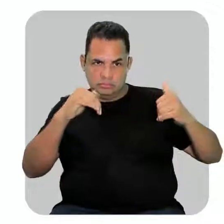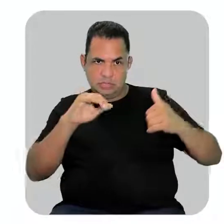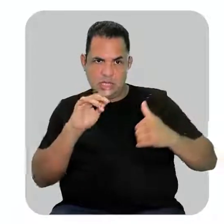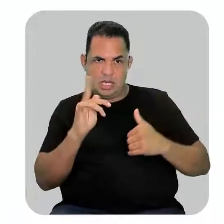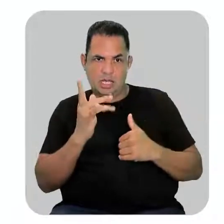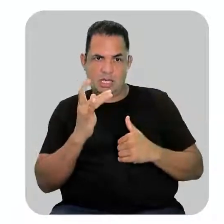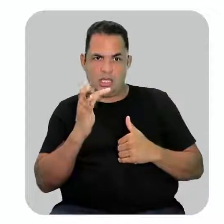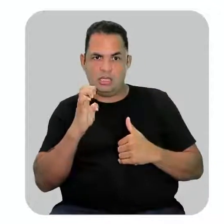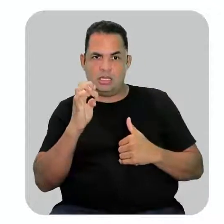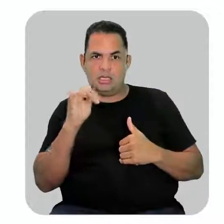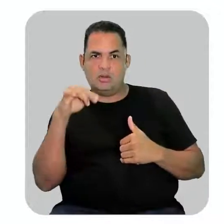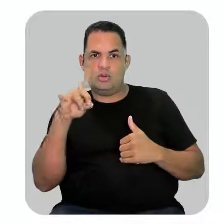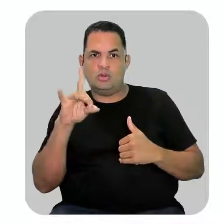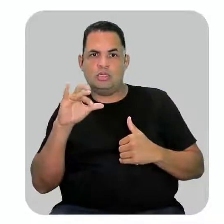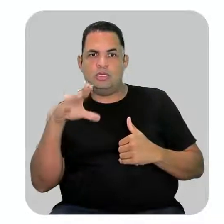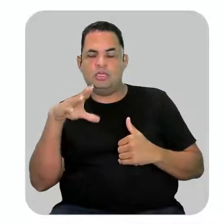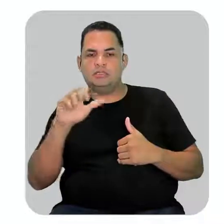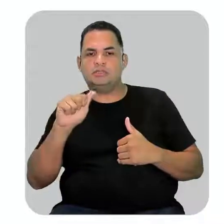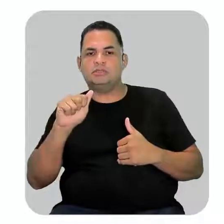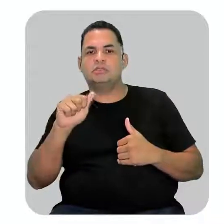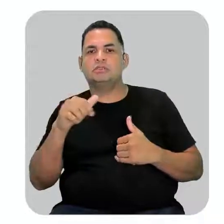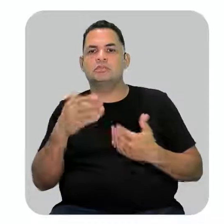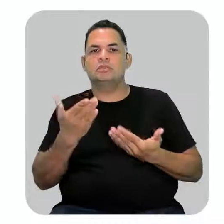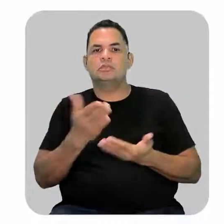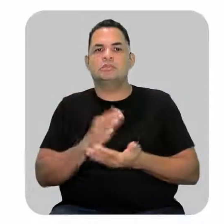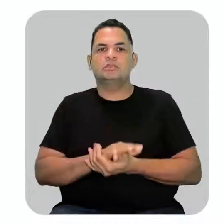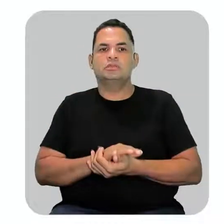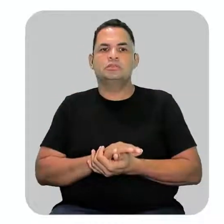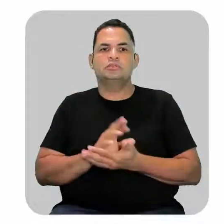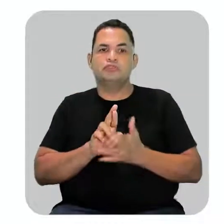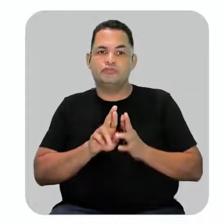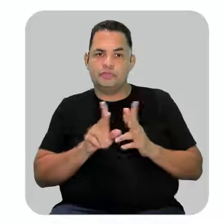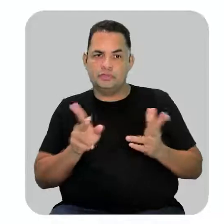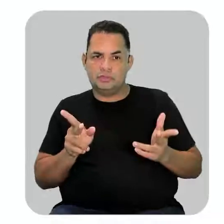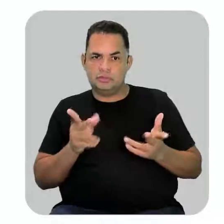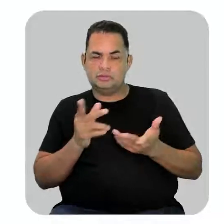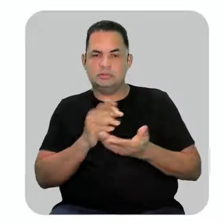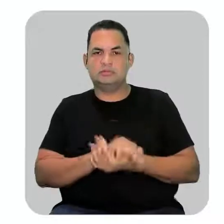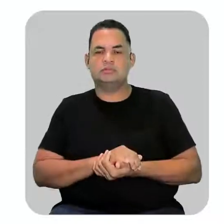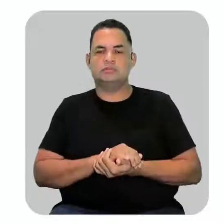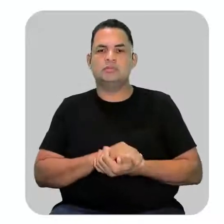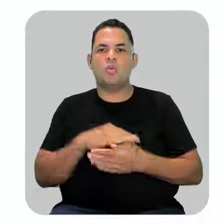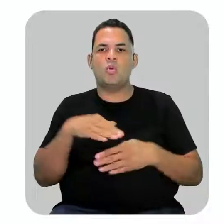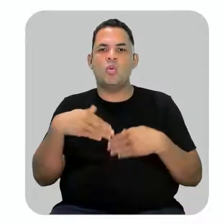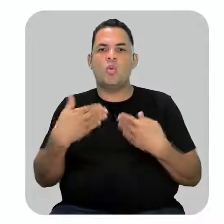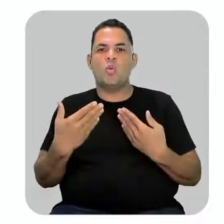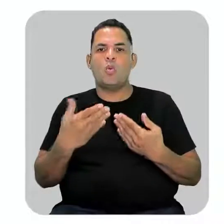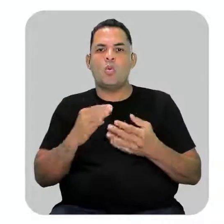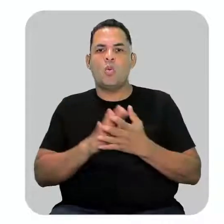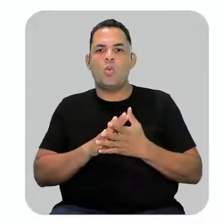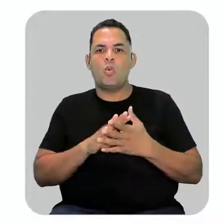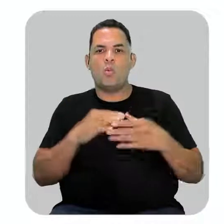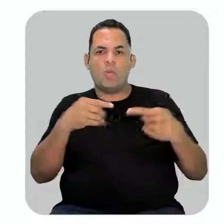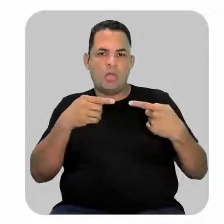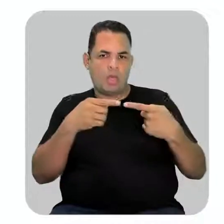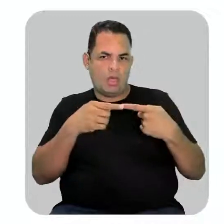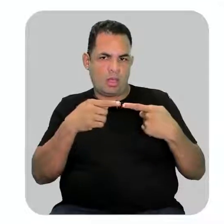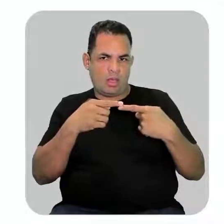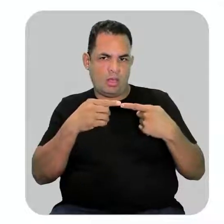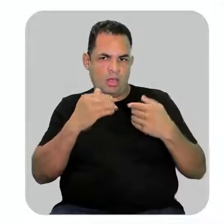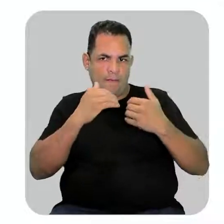heterolítica. Heterolítica ou hétero quer dizer diferente, né? É quando a ligação se rompe,